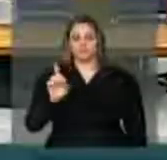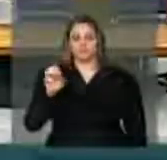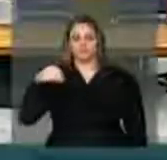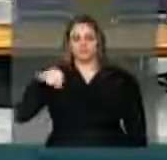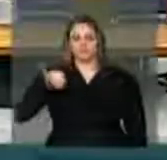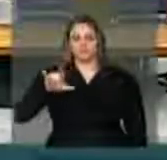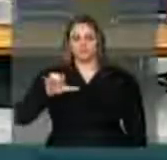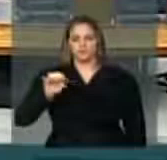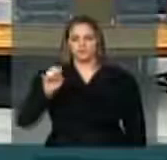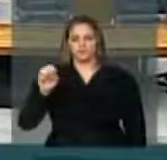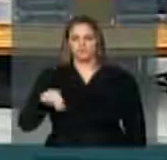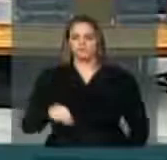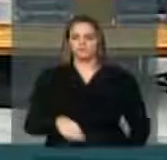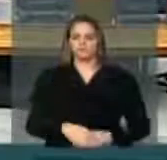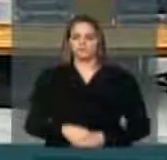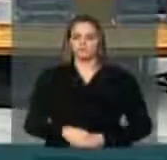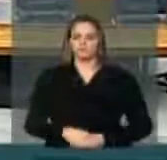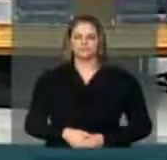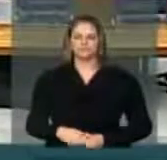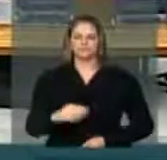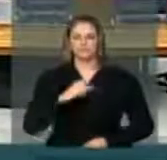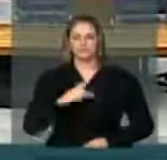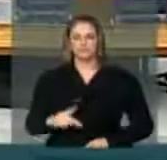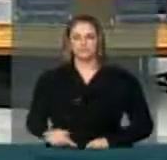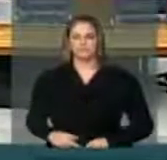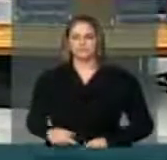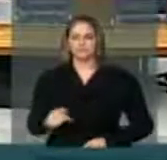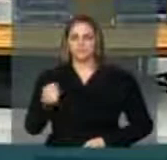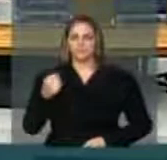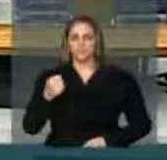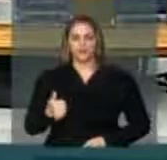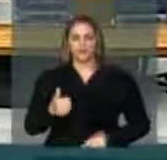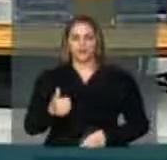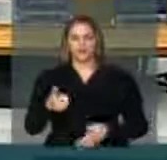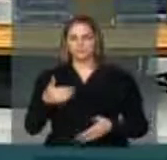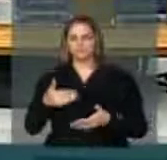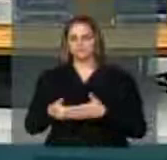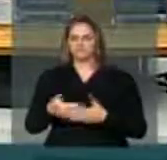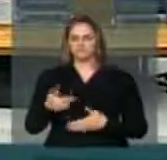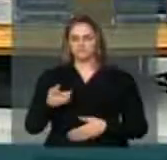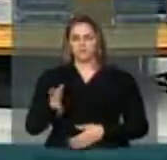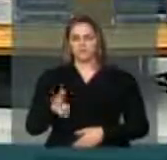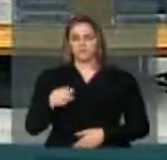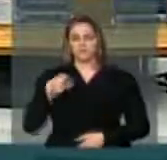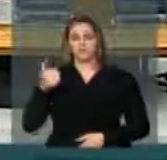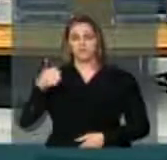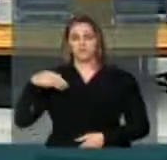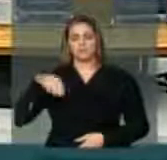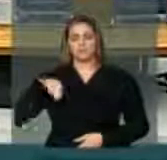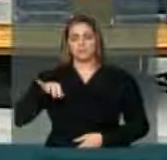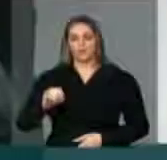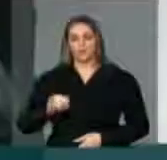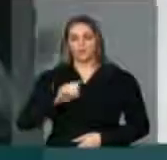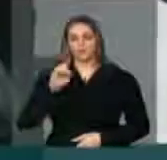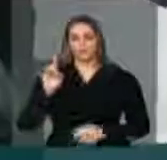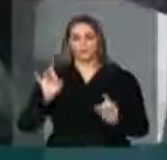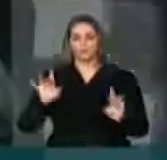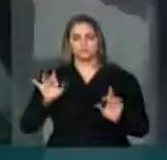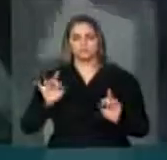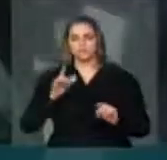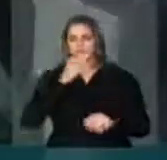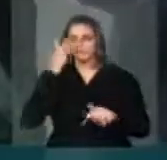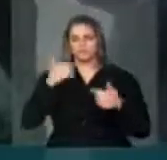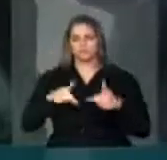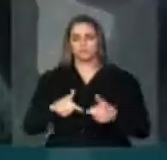Estamos às vésperas, praticamente, do 1º de maio, dia dedicado aos trabalhadores, e ontem foi o Dia